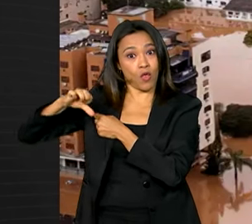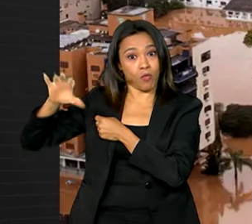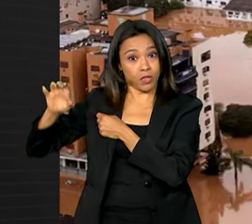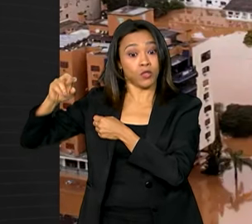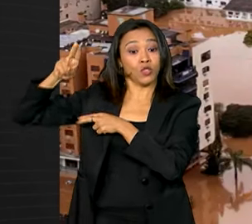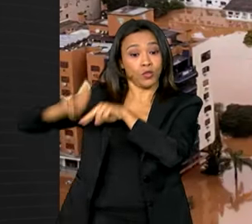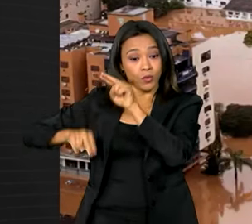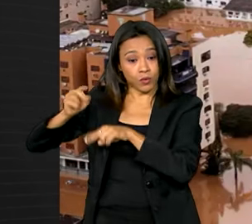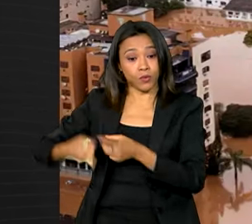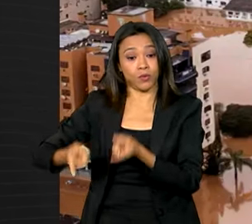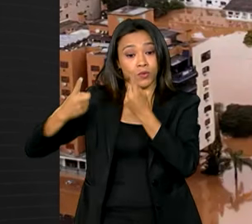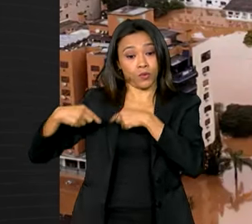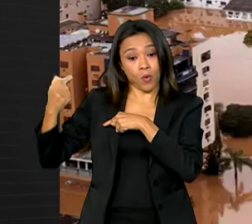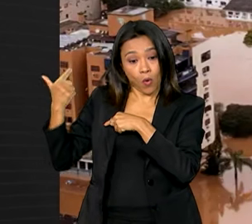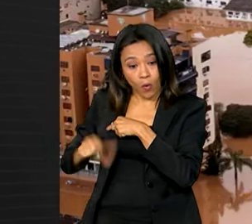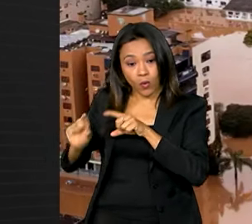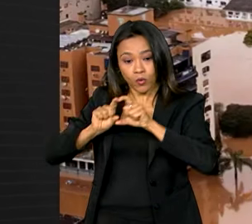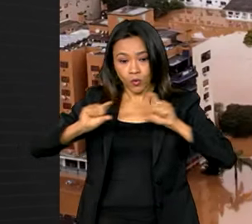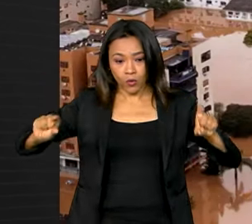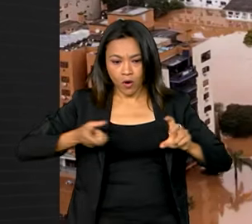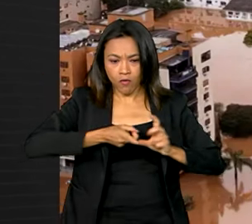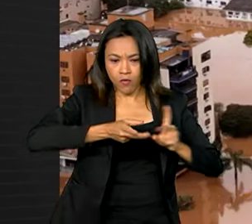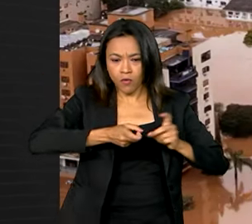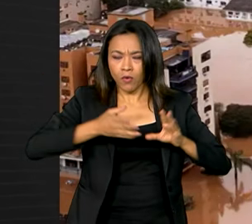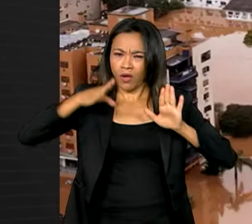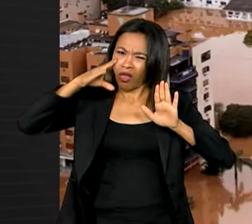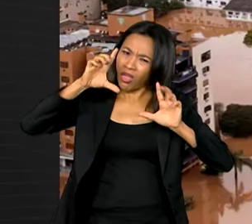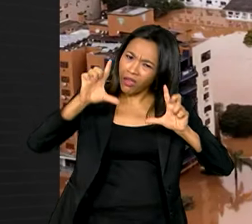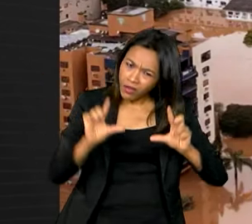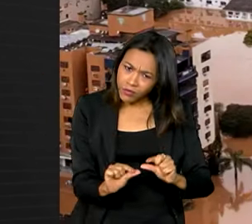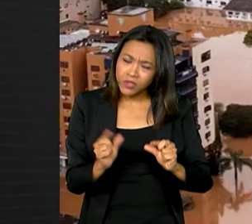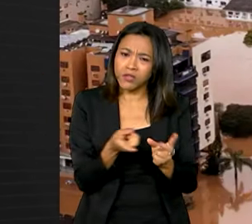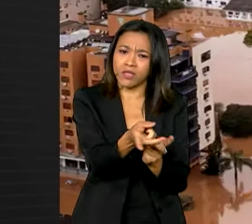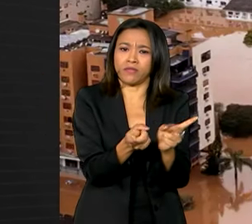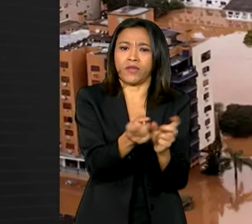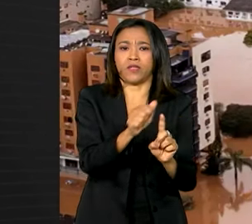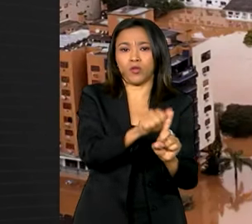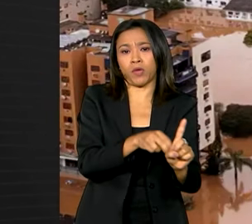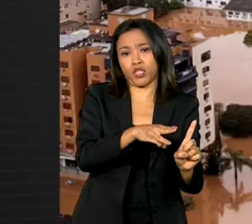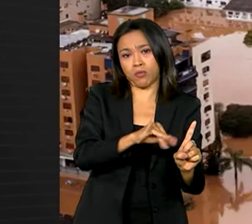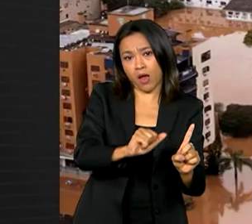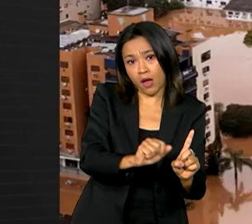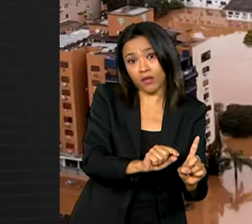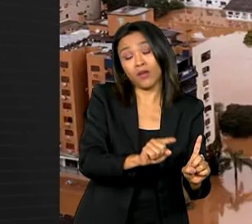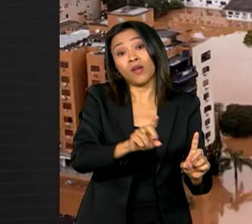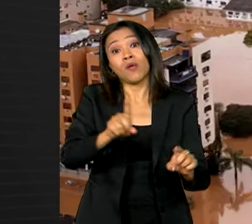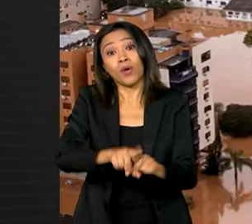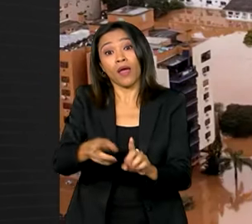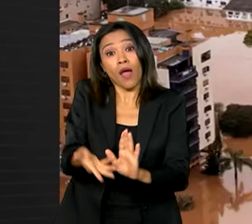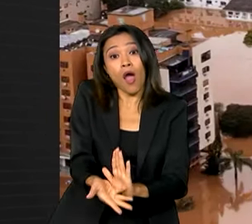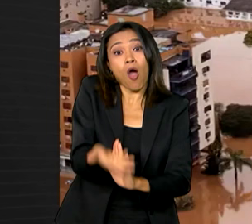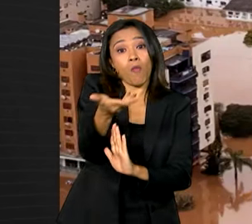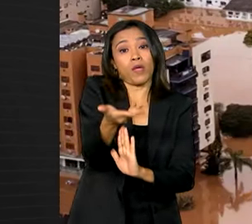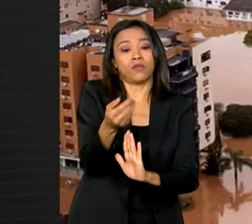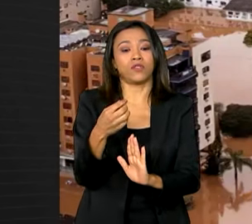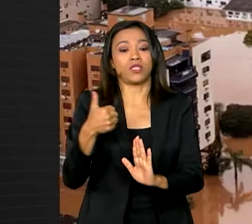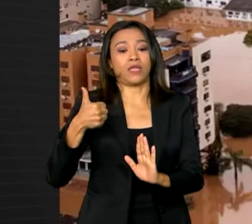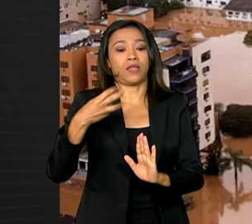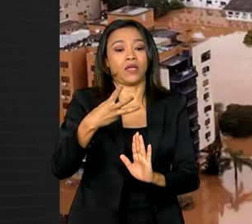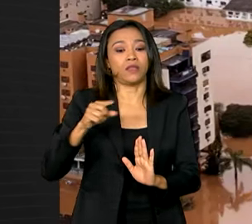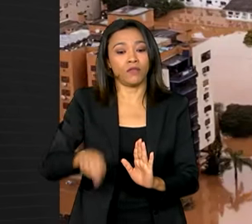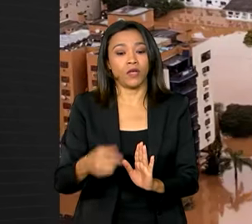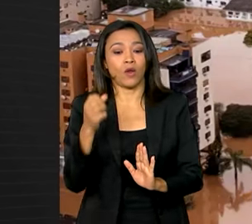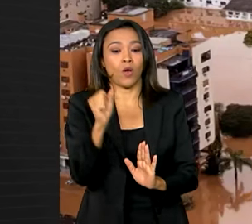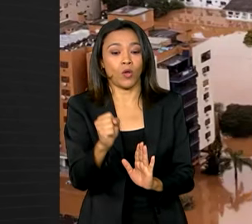varejo ampliado, o volume de vendas caiu 6,9% em maio, seguido por um aumento de 13,8%